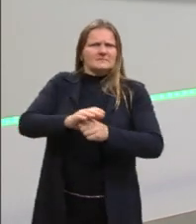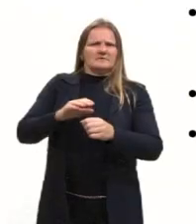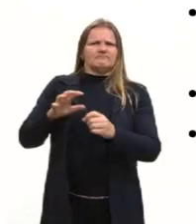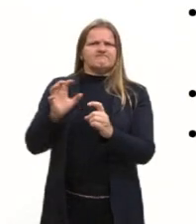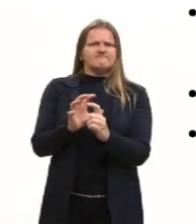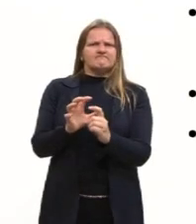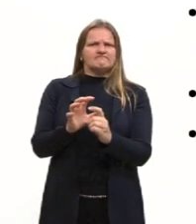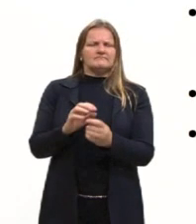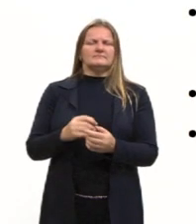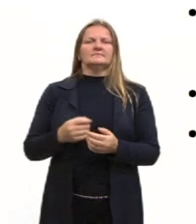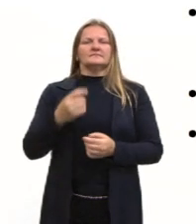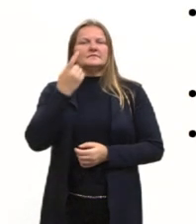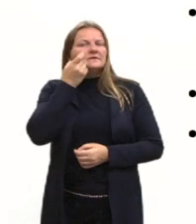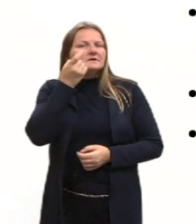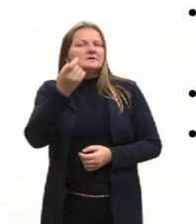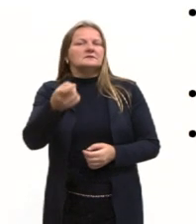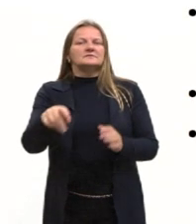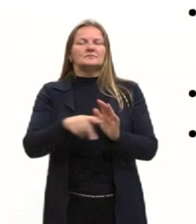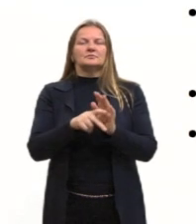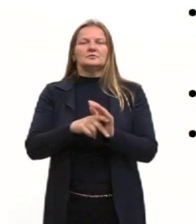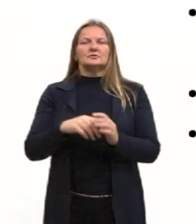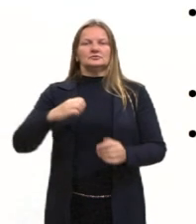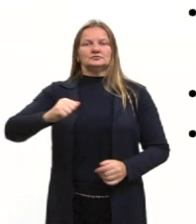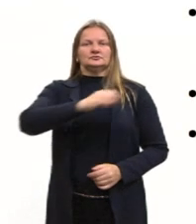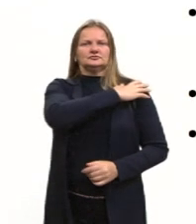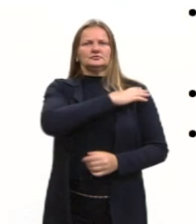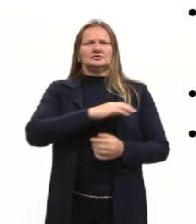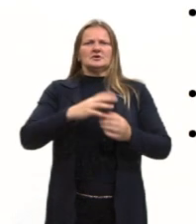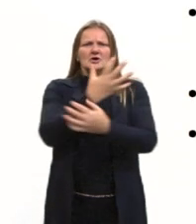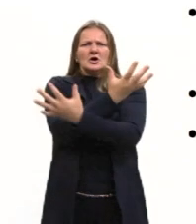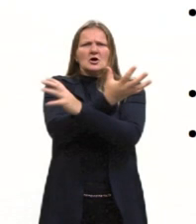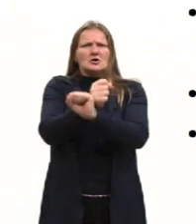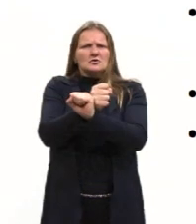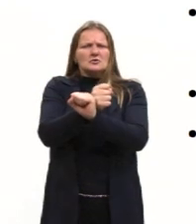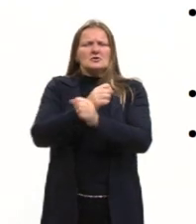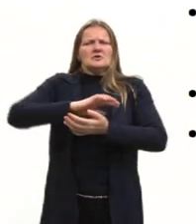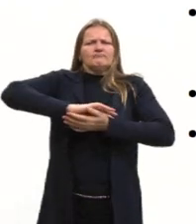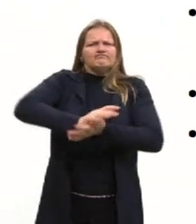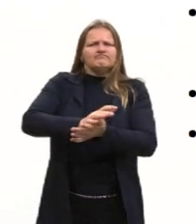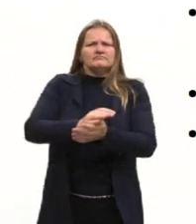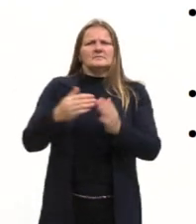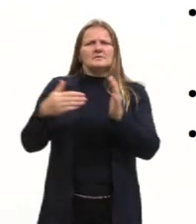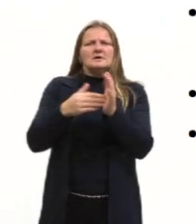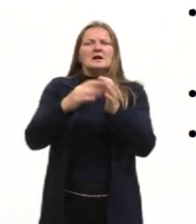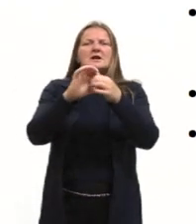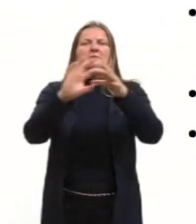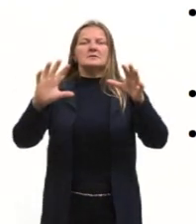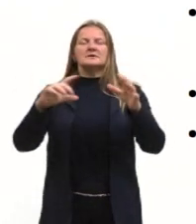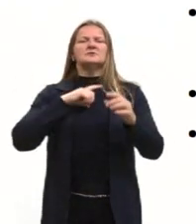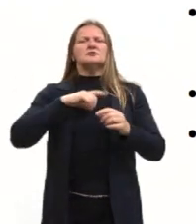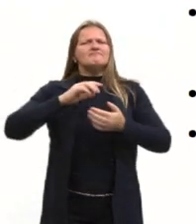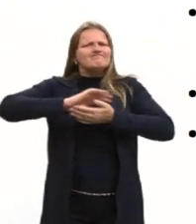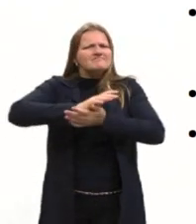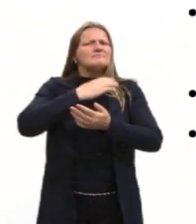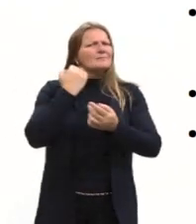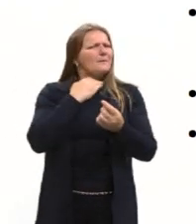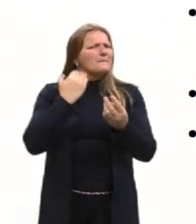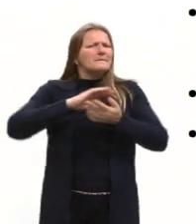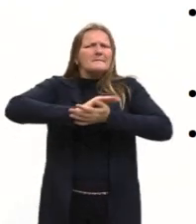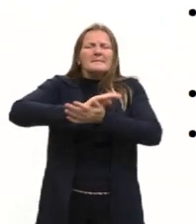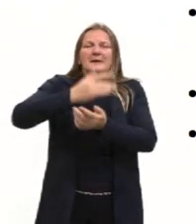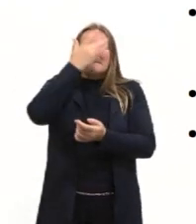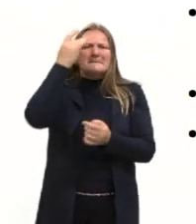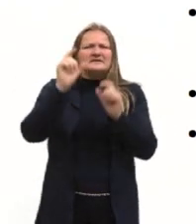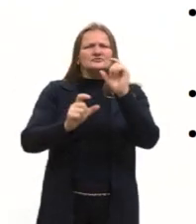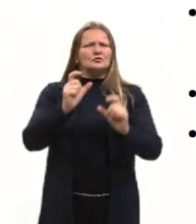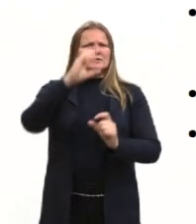Então, a gente falou já que a ditadura praticou censura, tortura, limitou a liberdade, matou diversos cidadãos brasileiros. Isso